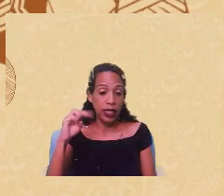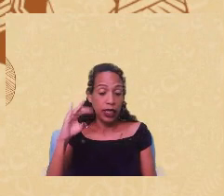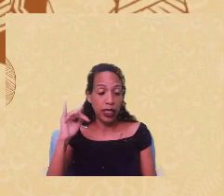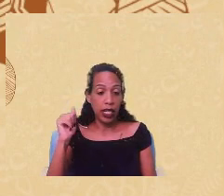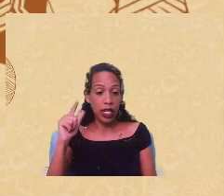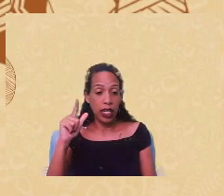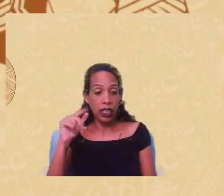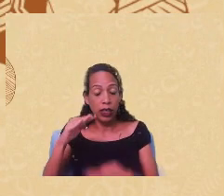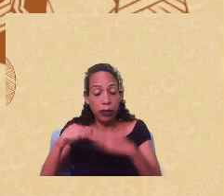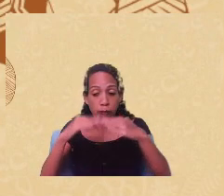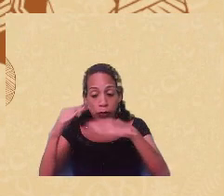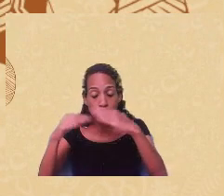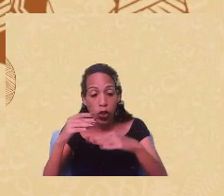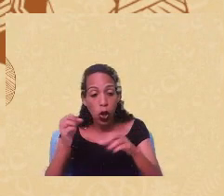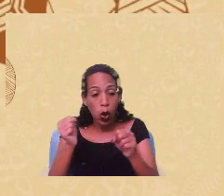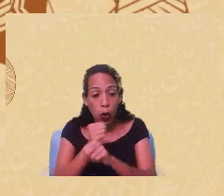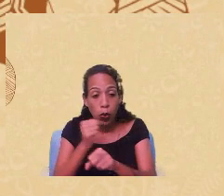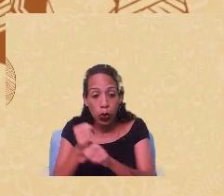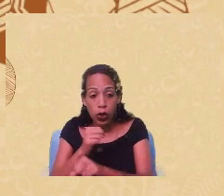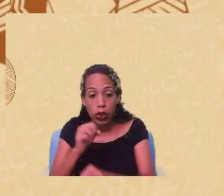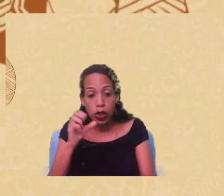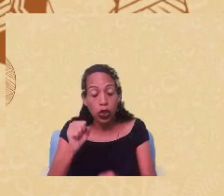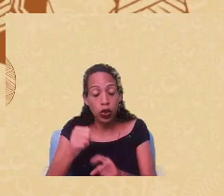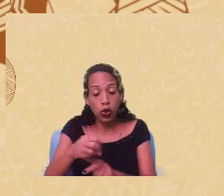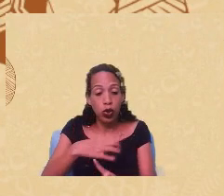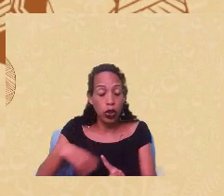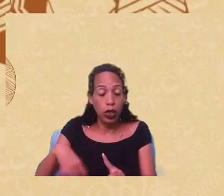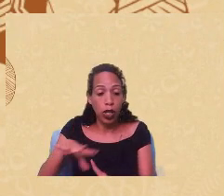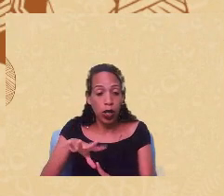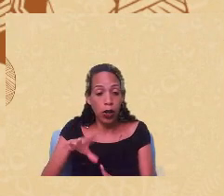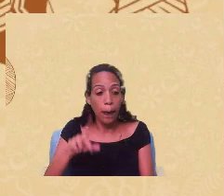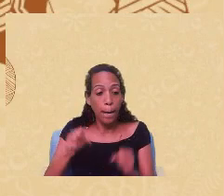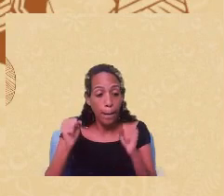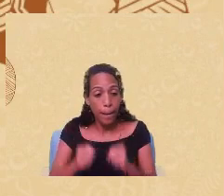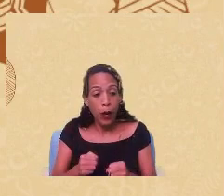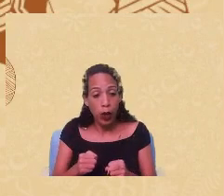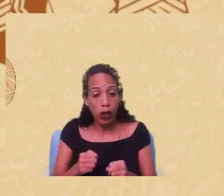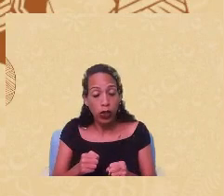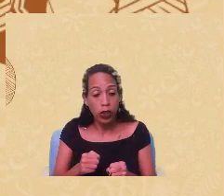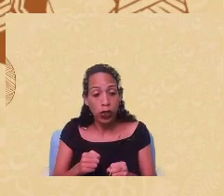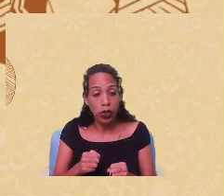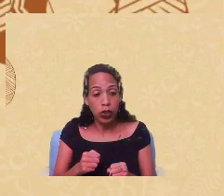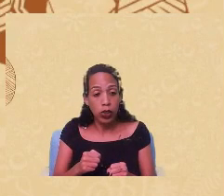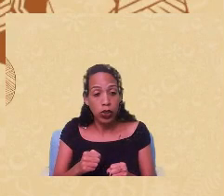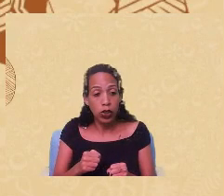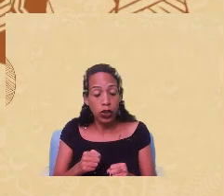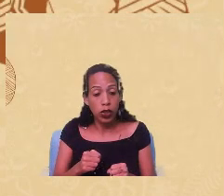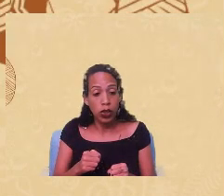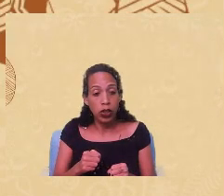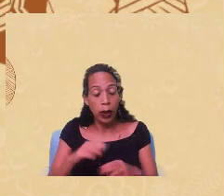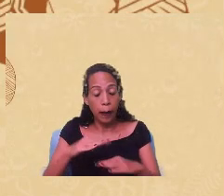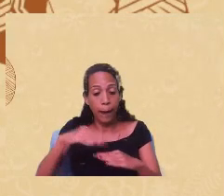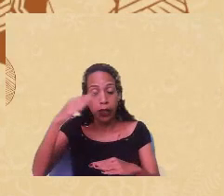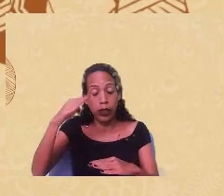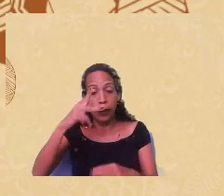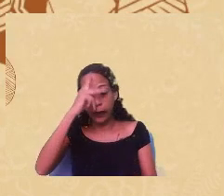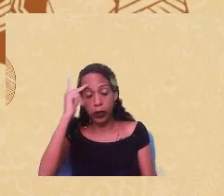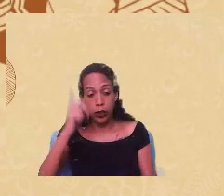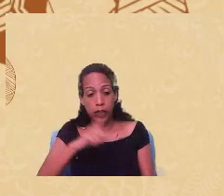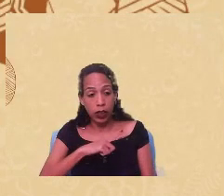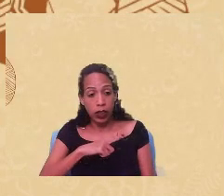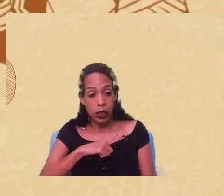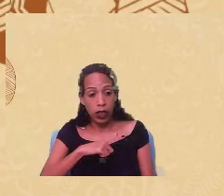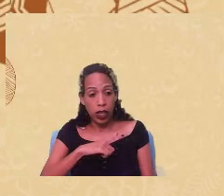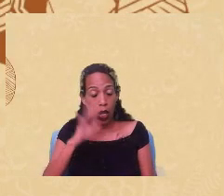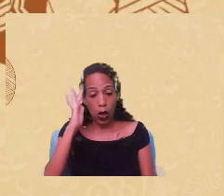processo que é construído socialmente portanto que ele pode em alguma instância a partir do momento que a pessoa tem a consciência